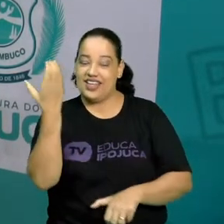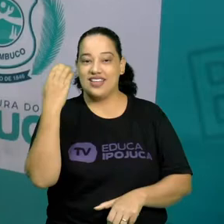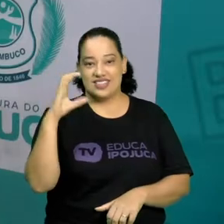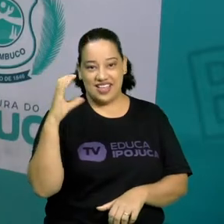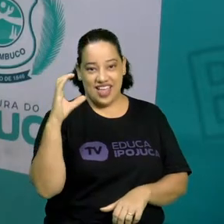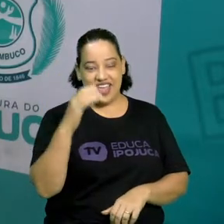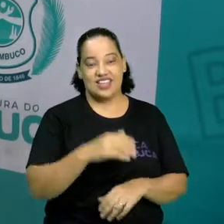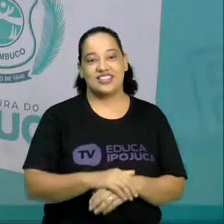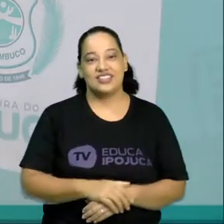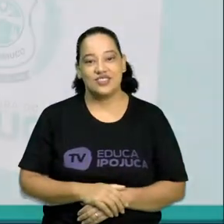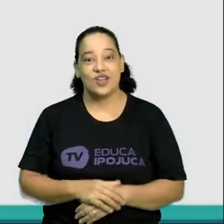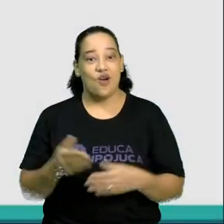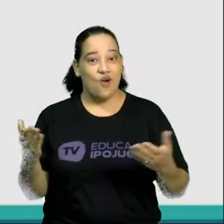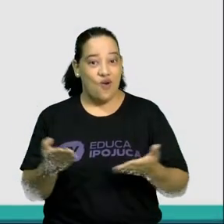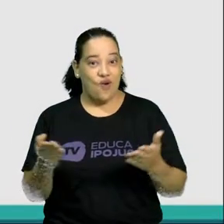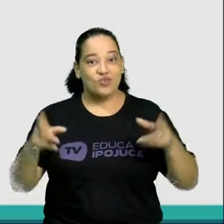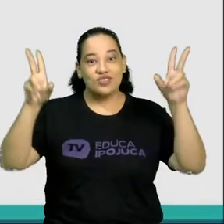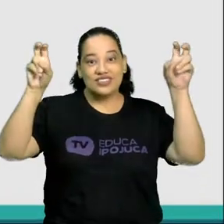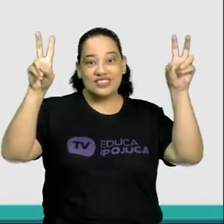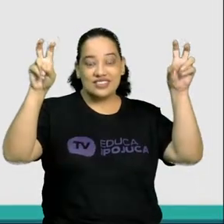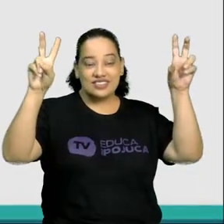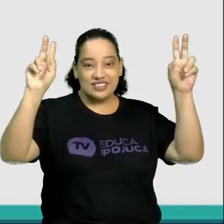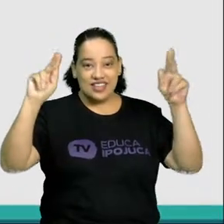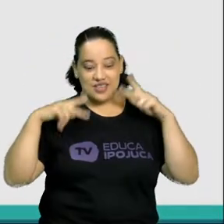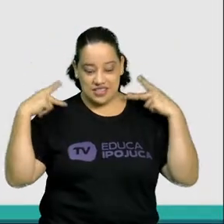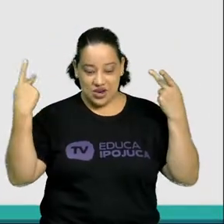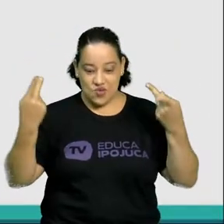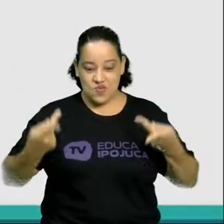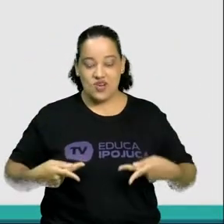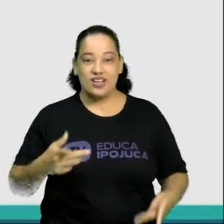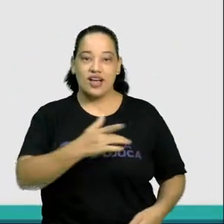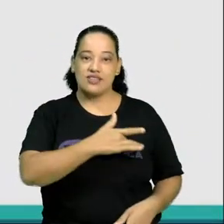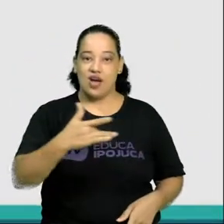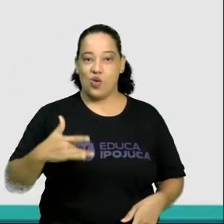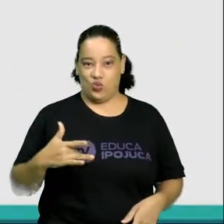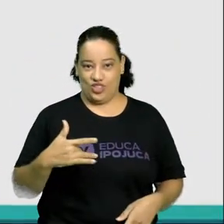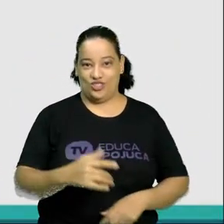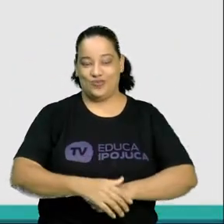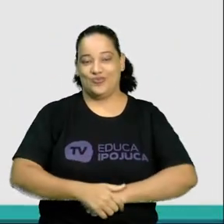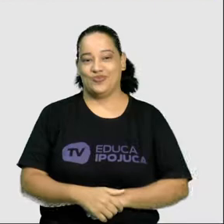e iremos falar sobre o ser humano e a saúde.